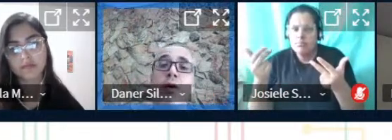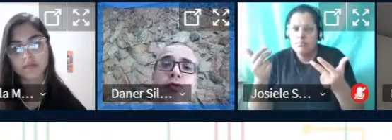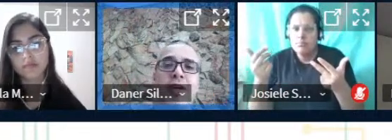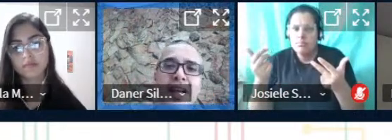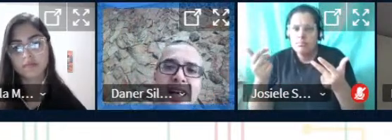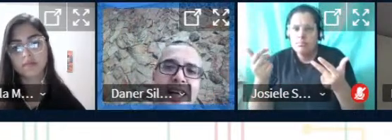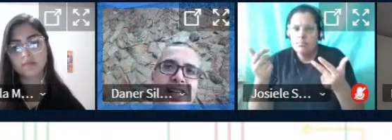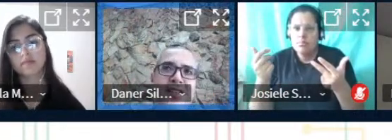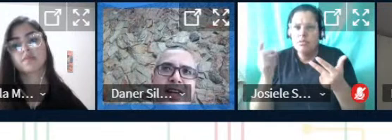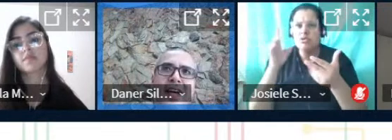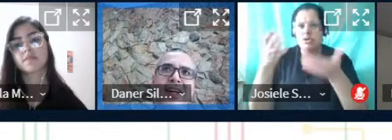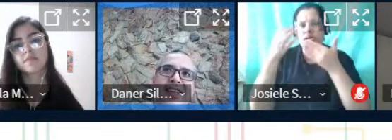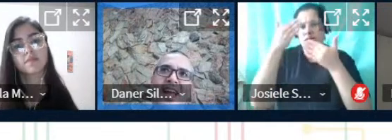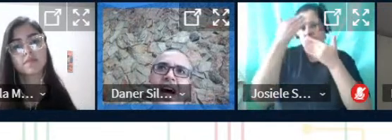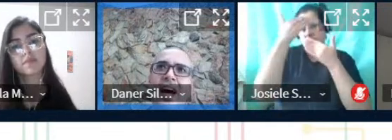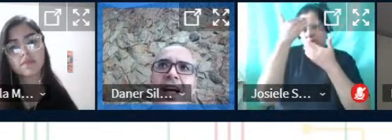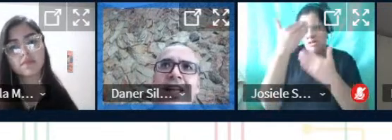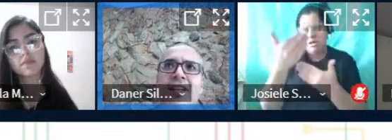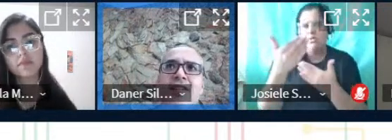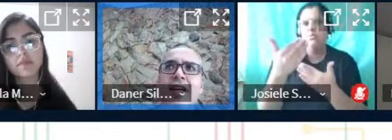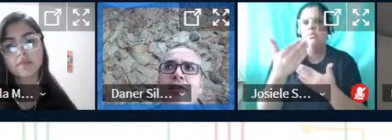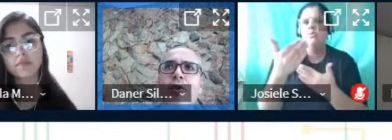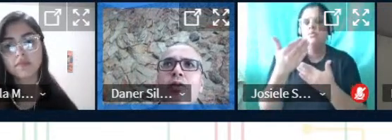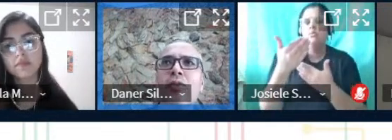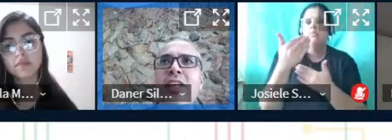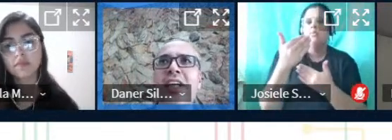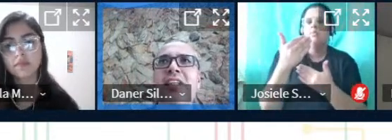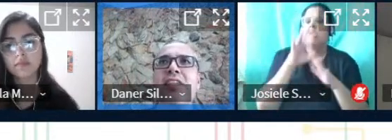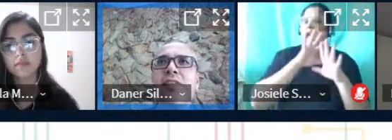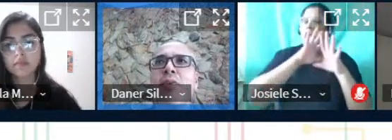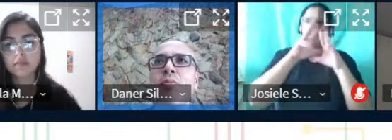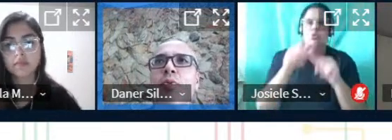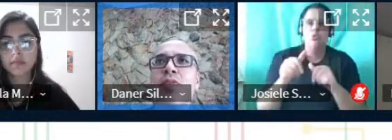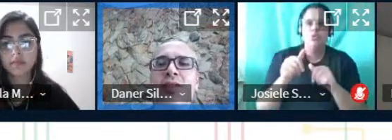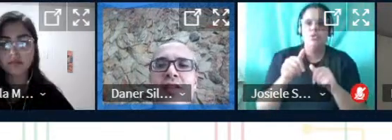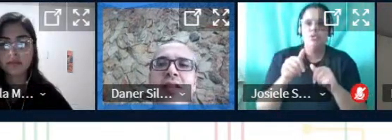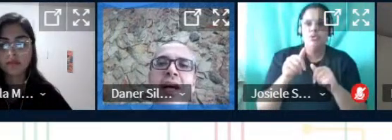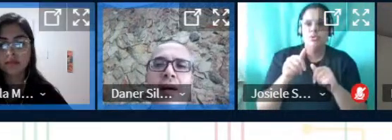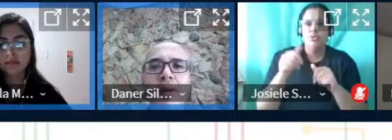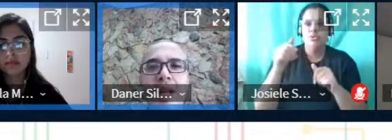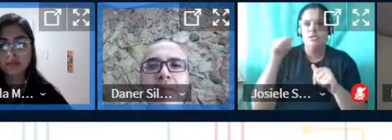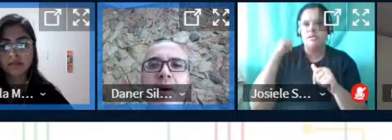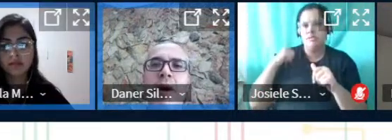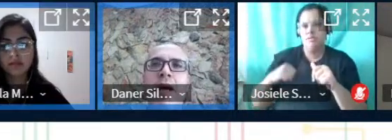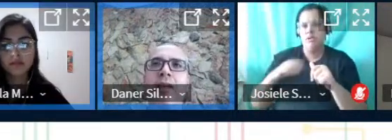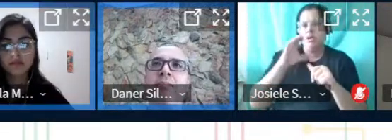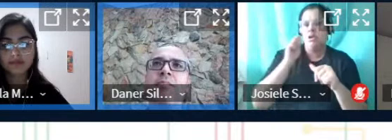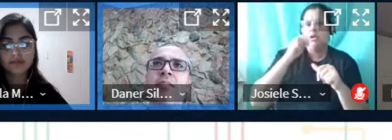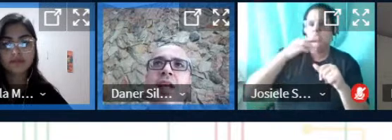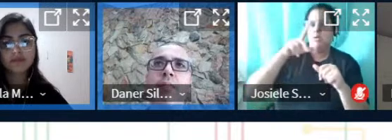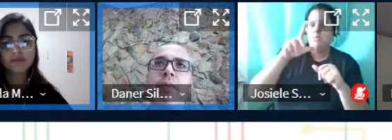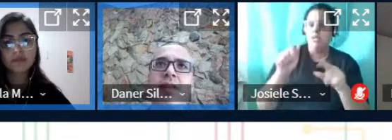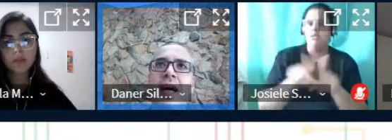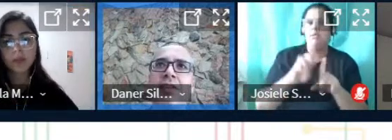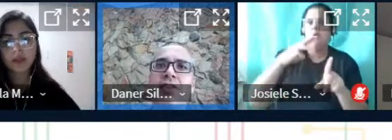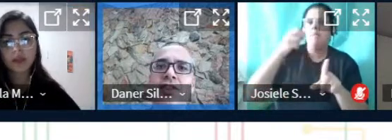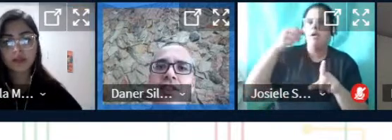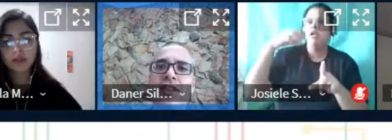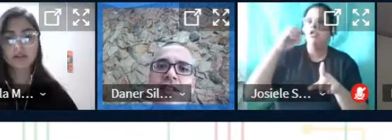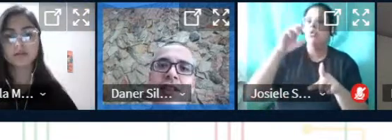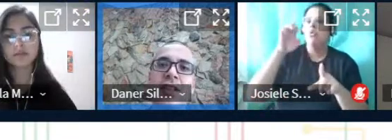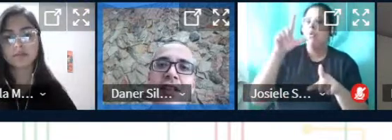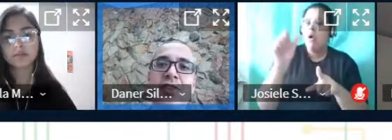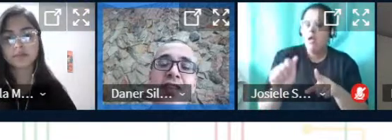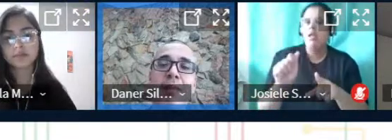não eu só queria agradecer né agradecer a todos agradecer as minhas bolsistas né a Camila e a Manoel que apesar